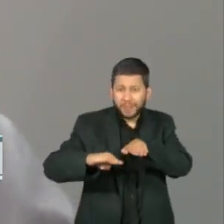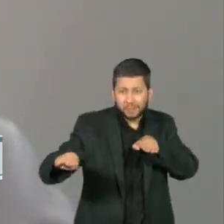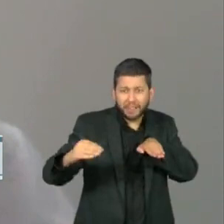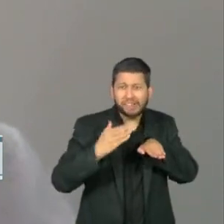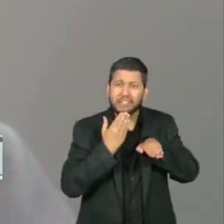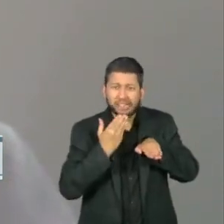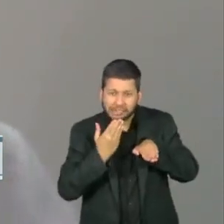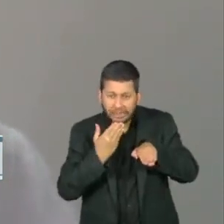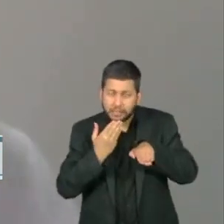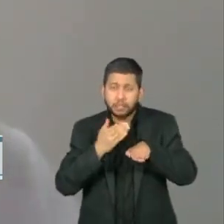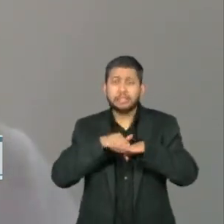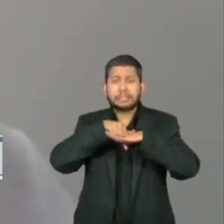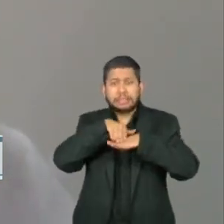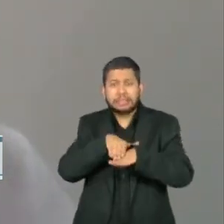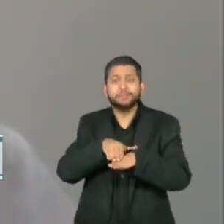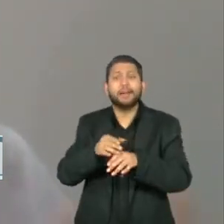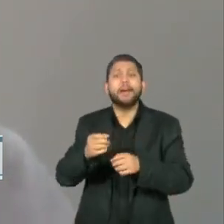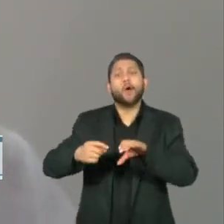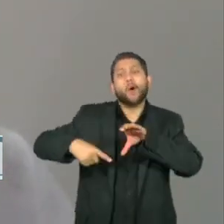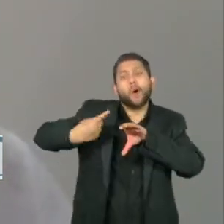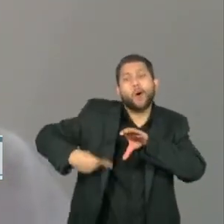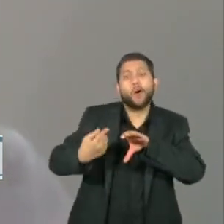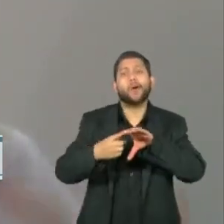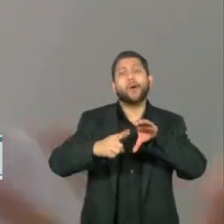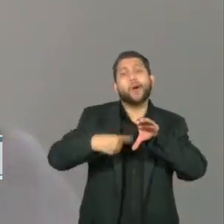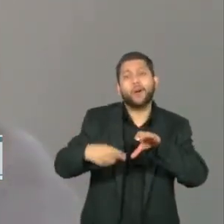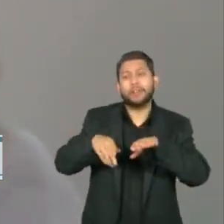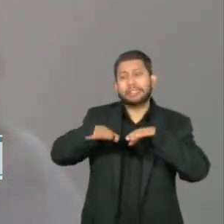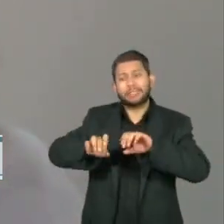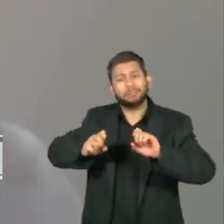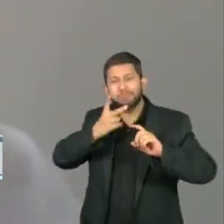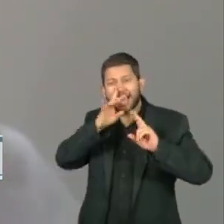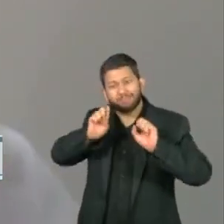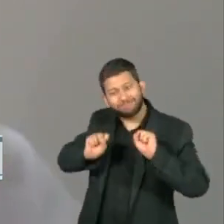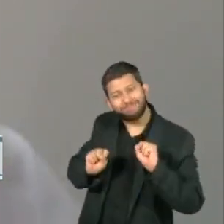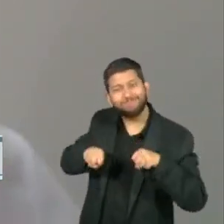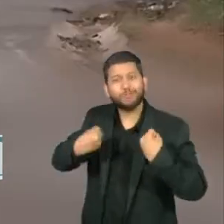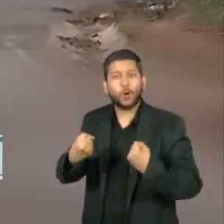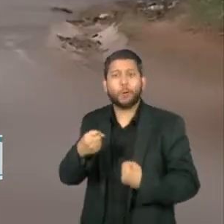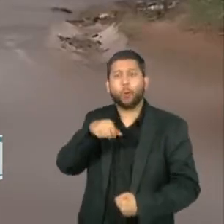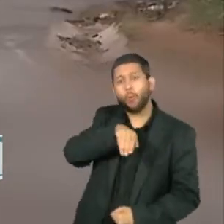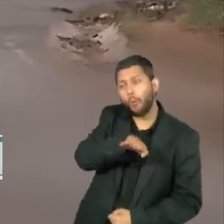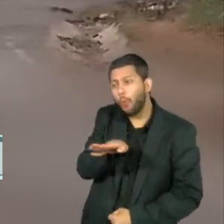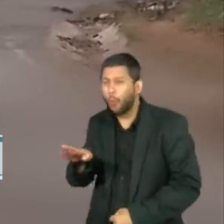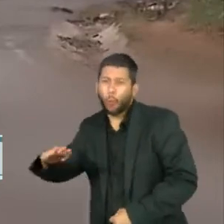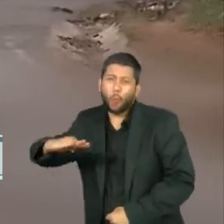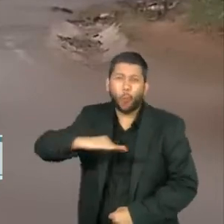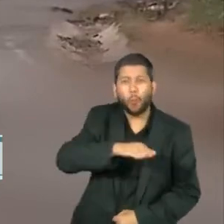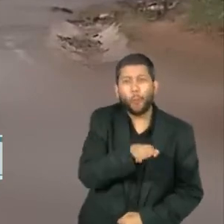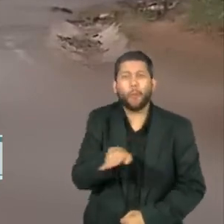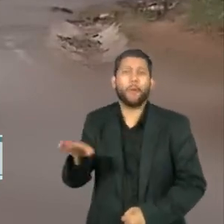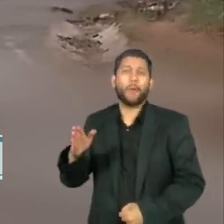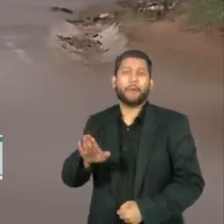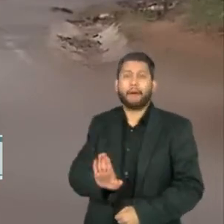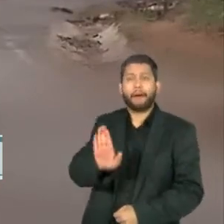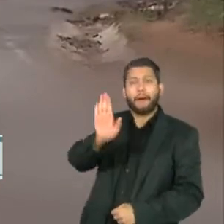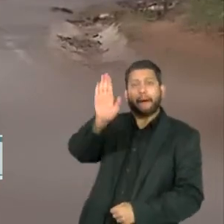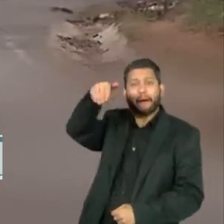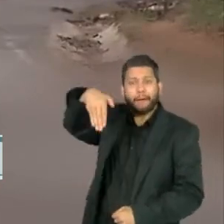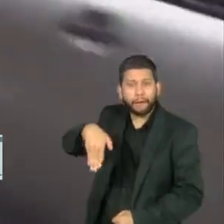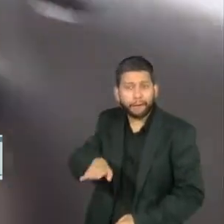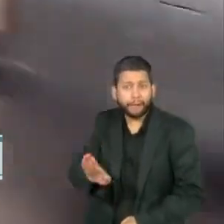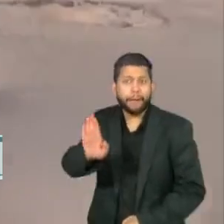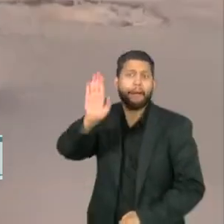problema no dimensionamento da via, como uma via com curvas excessivas, com um número elevado de rampas, rampas